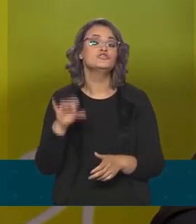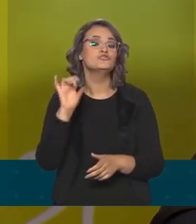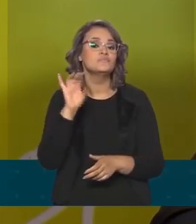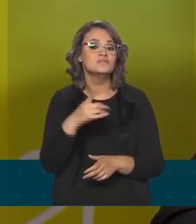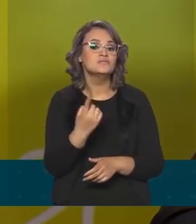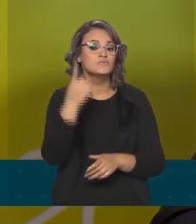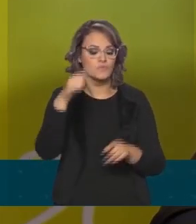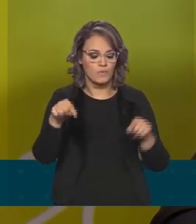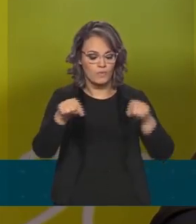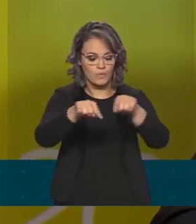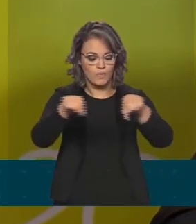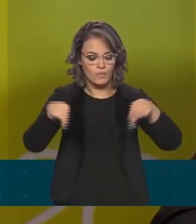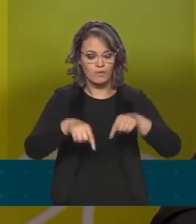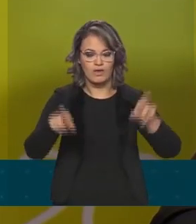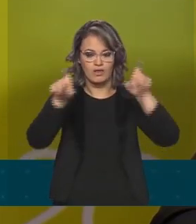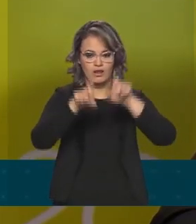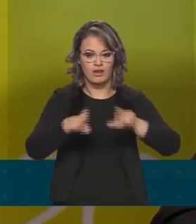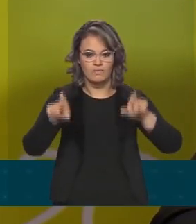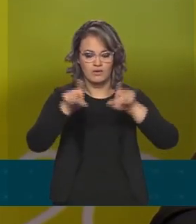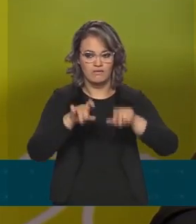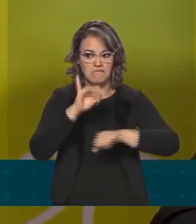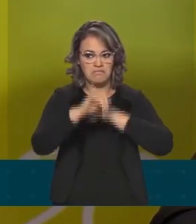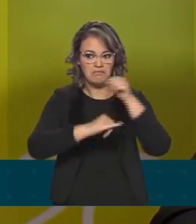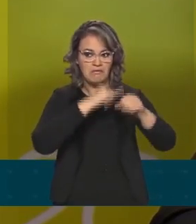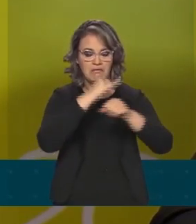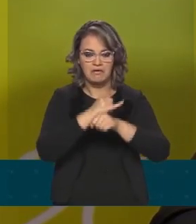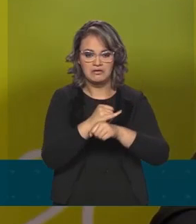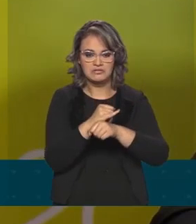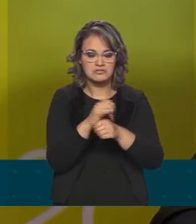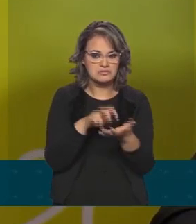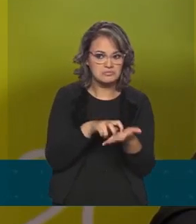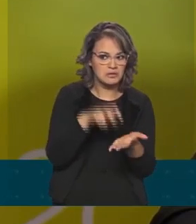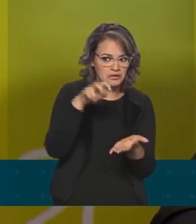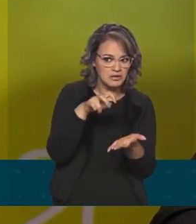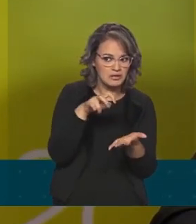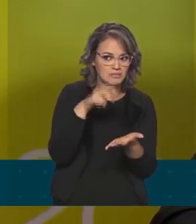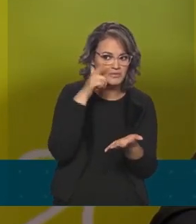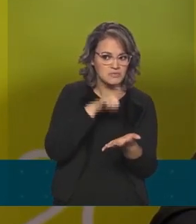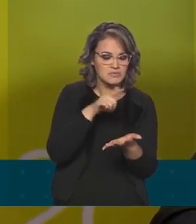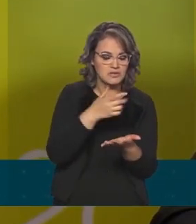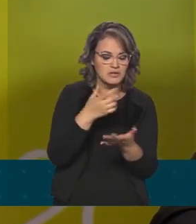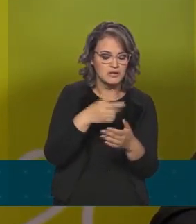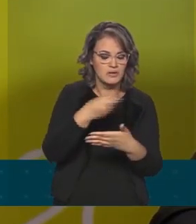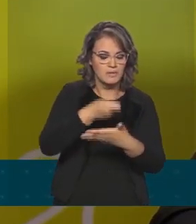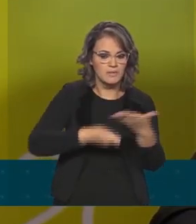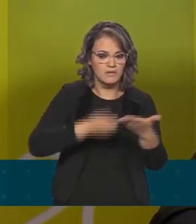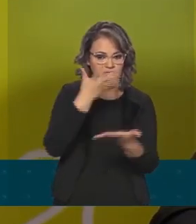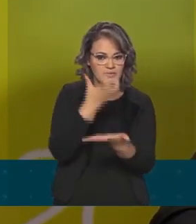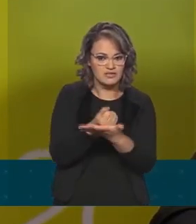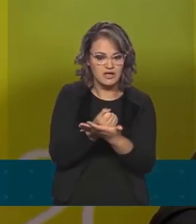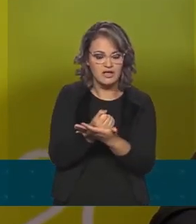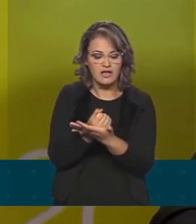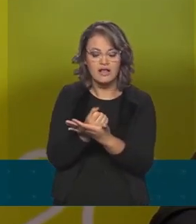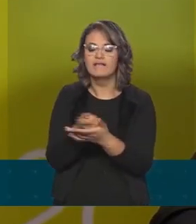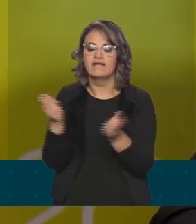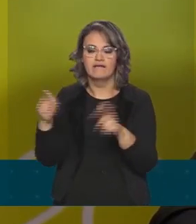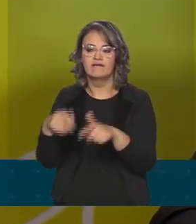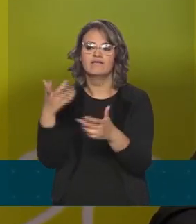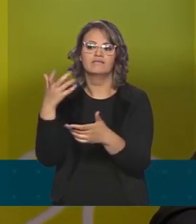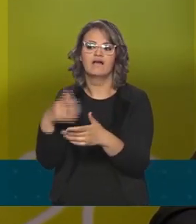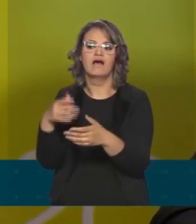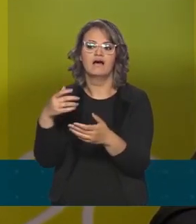laboratório no local, um acesso à internet de manhã para a gente poder baixar a prova. E podemos fazer a prova em todo o país,